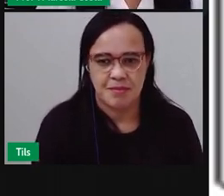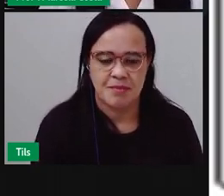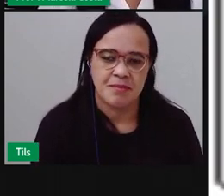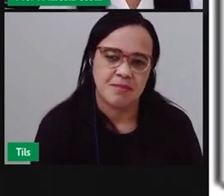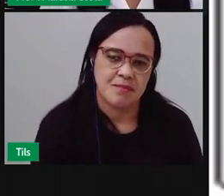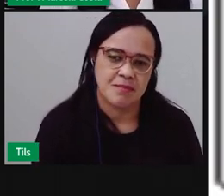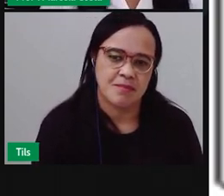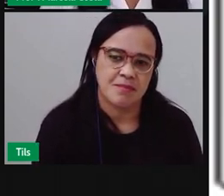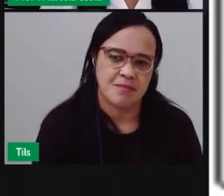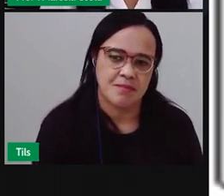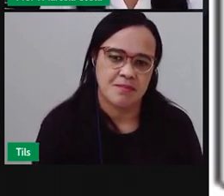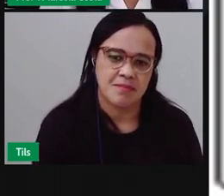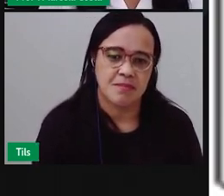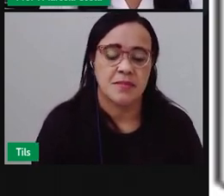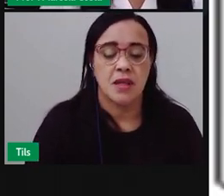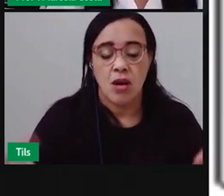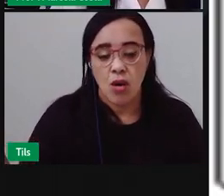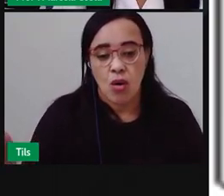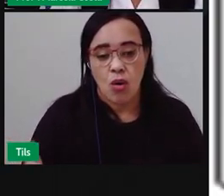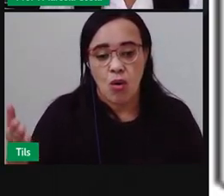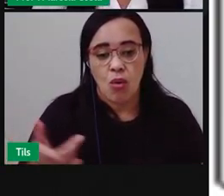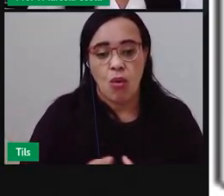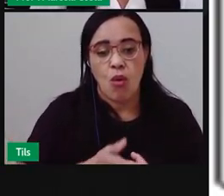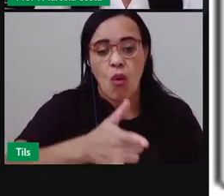Agora vamos ver outra letra